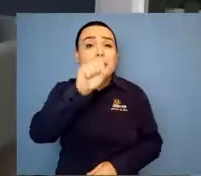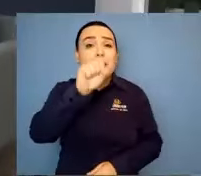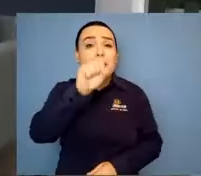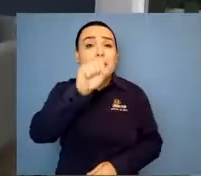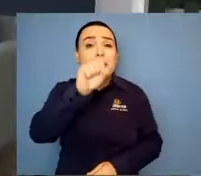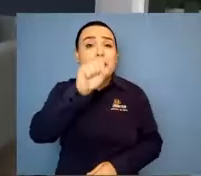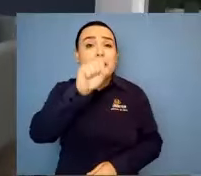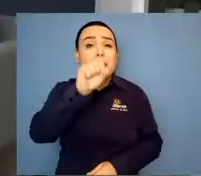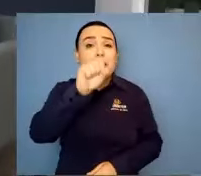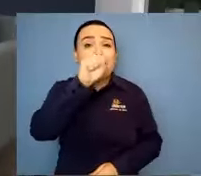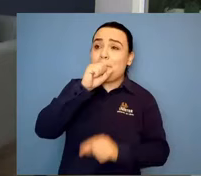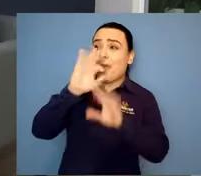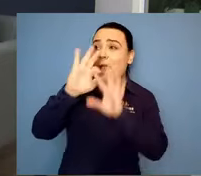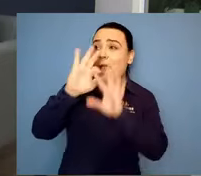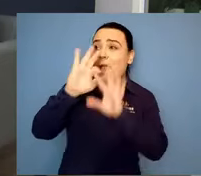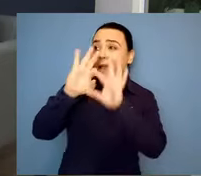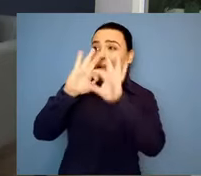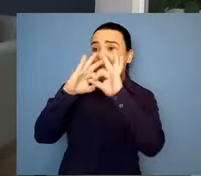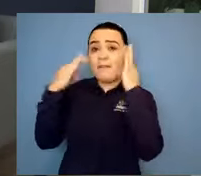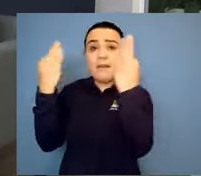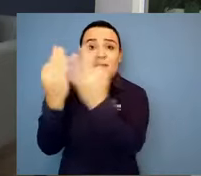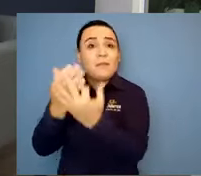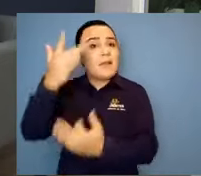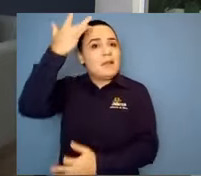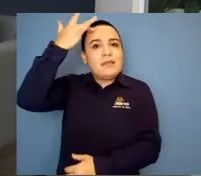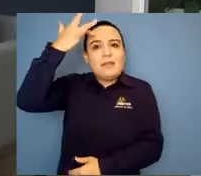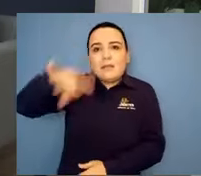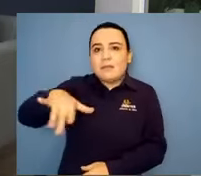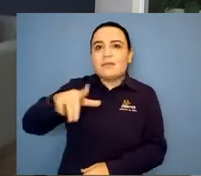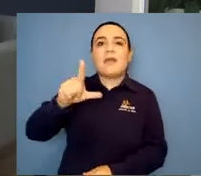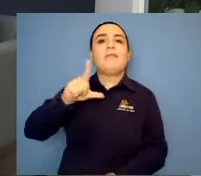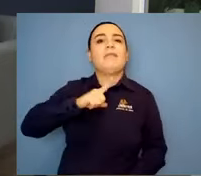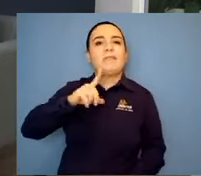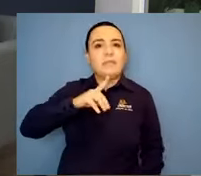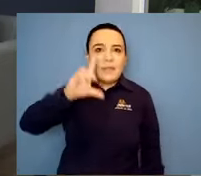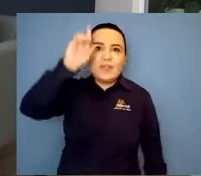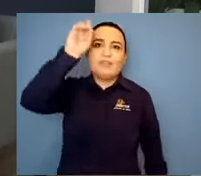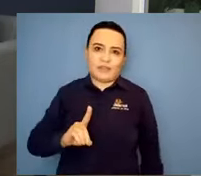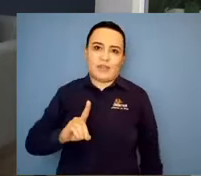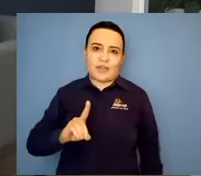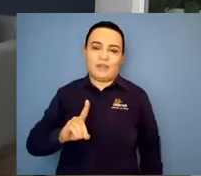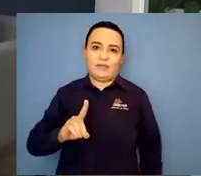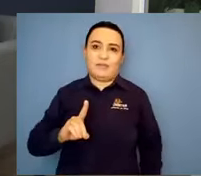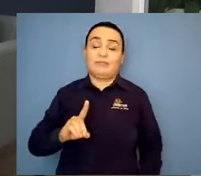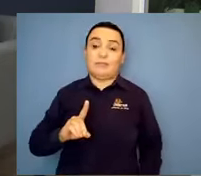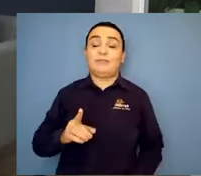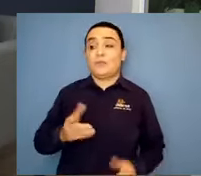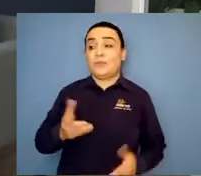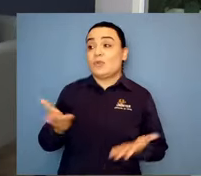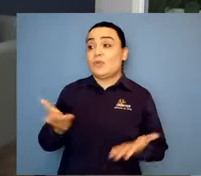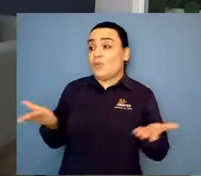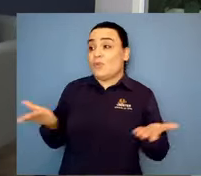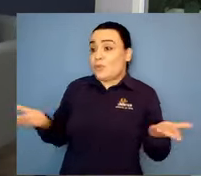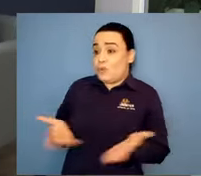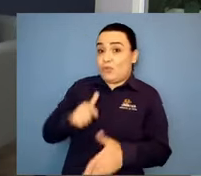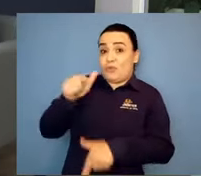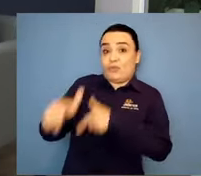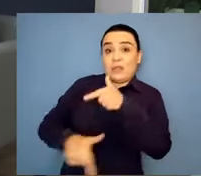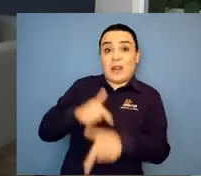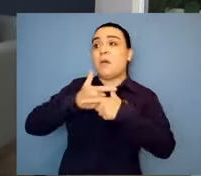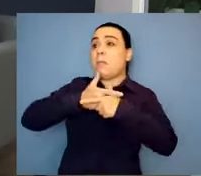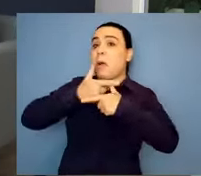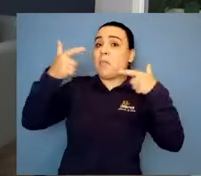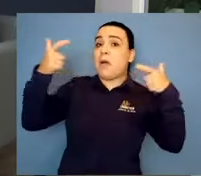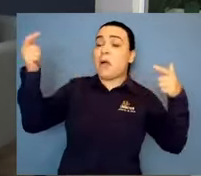como você citou, hoje é um trabalho gigante, além de orientação, né, eu busco doadores, muitas vezes até para pagar os